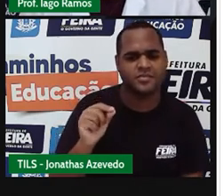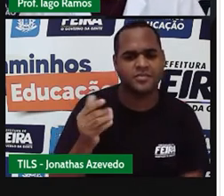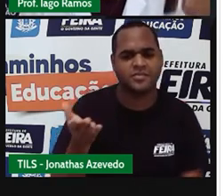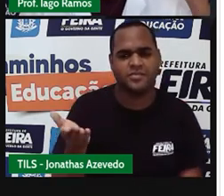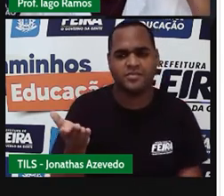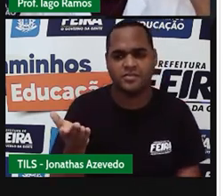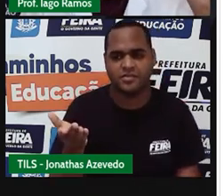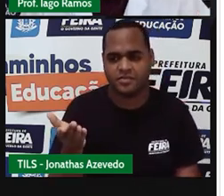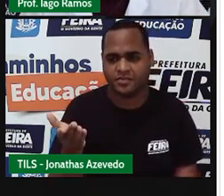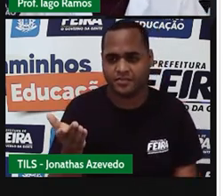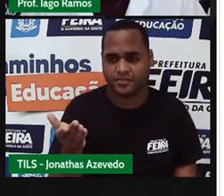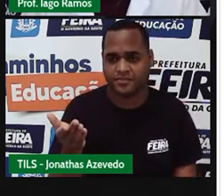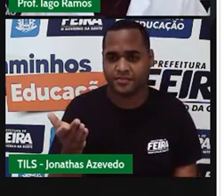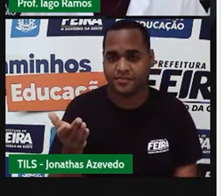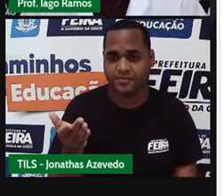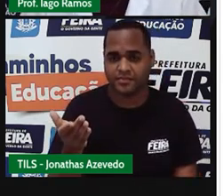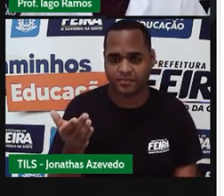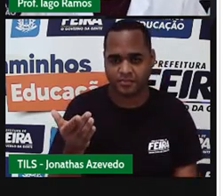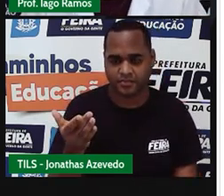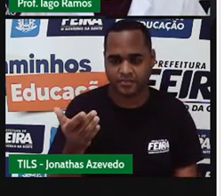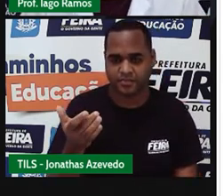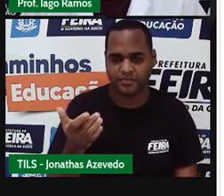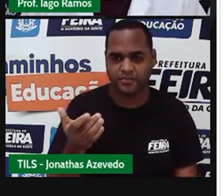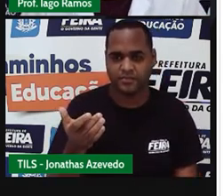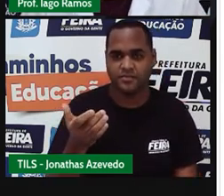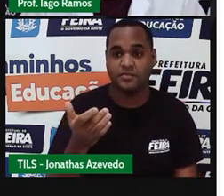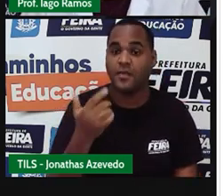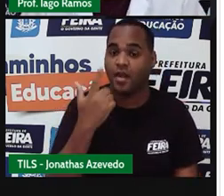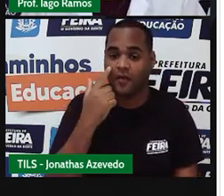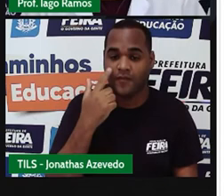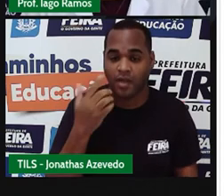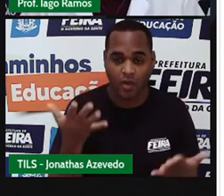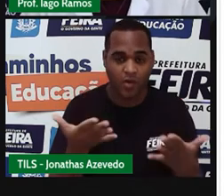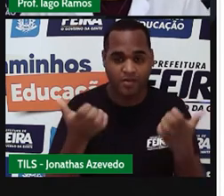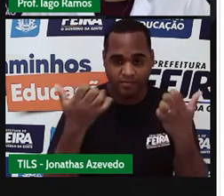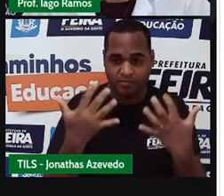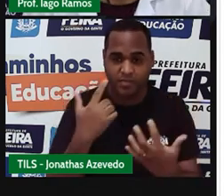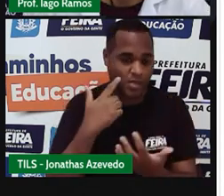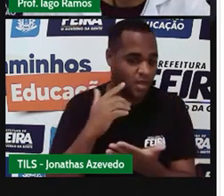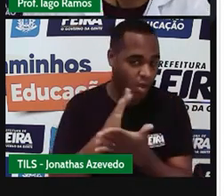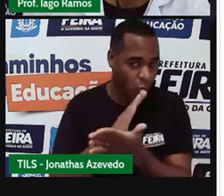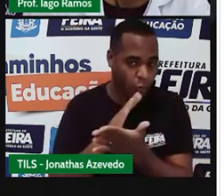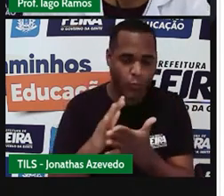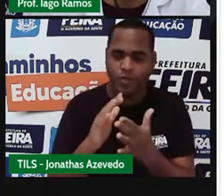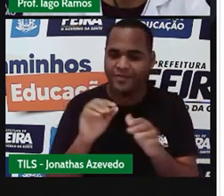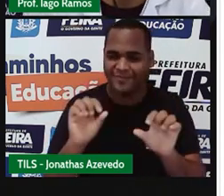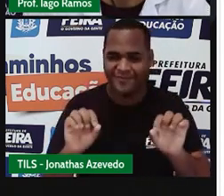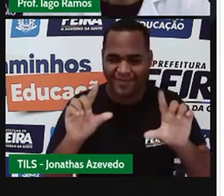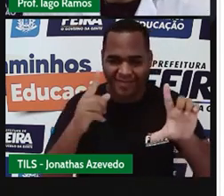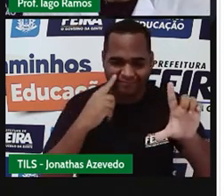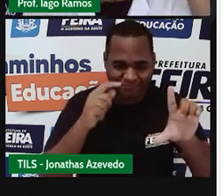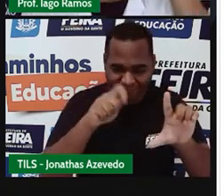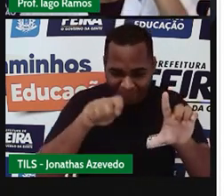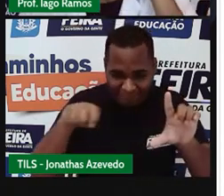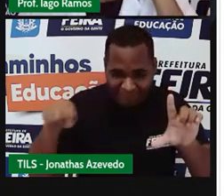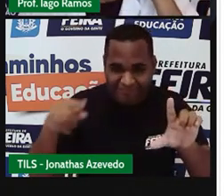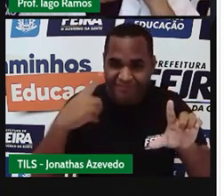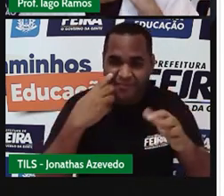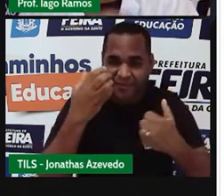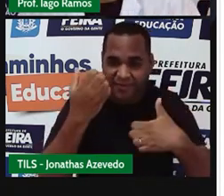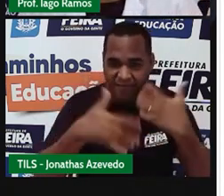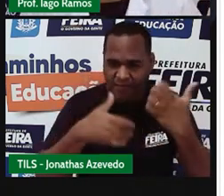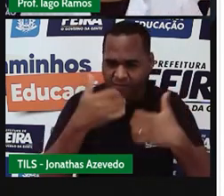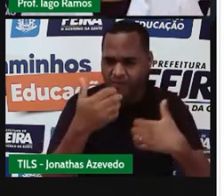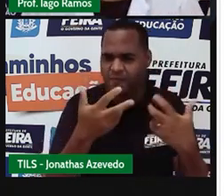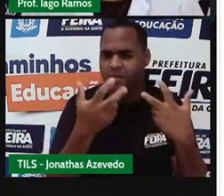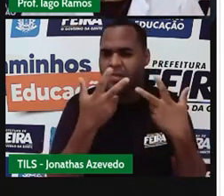Eu vou fazer aqui uns rabiscos nas telas e você vai perceber. Olha o que é que